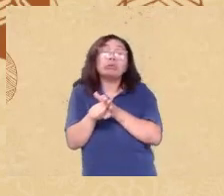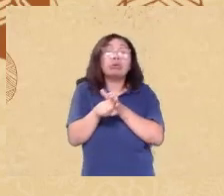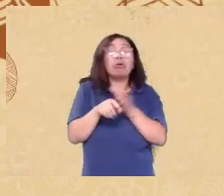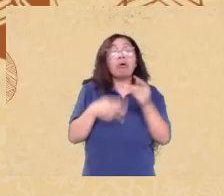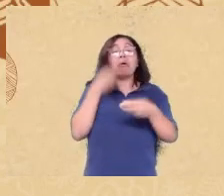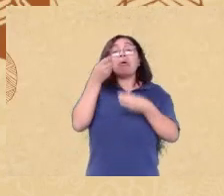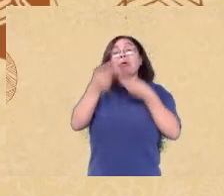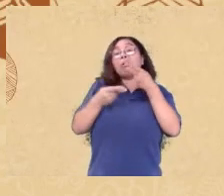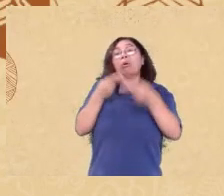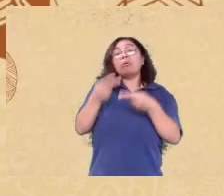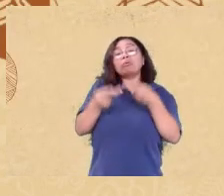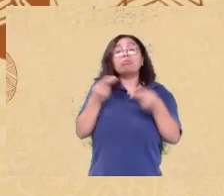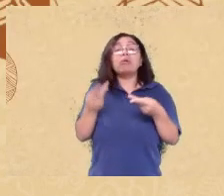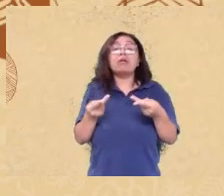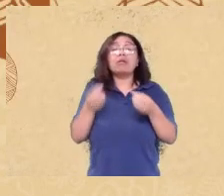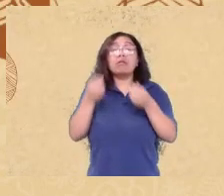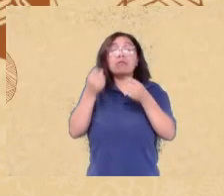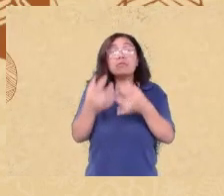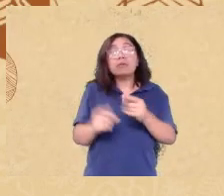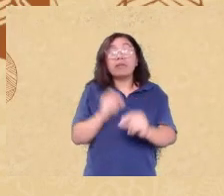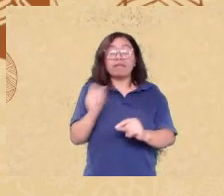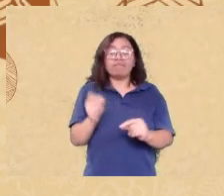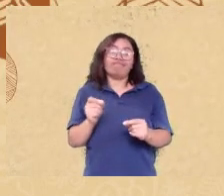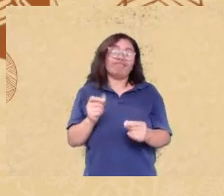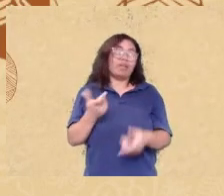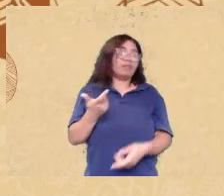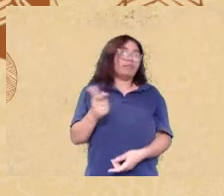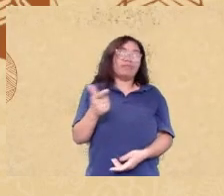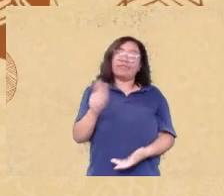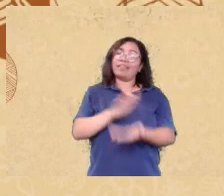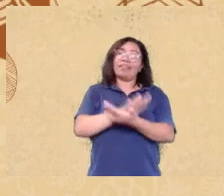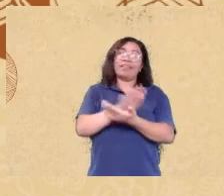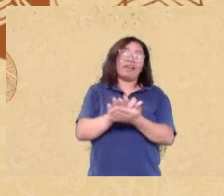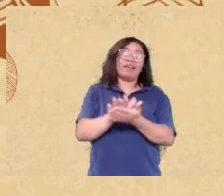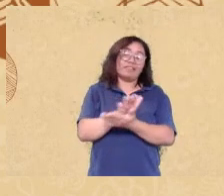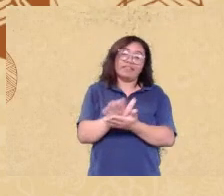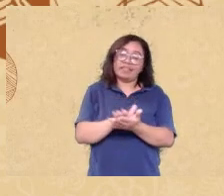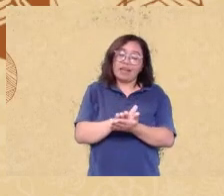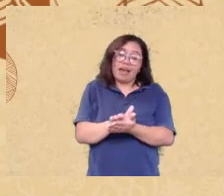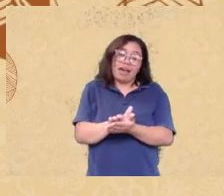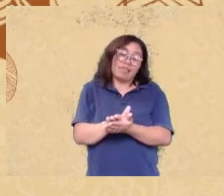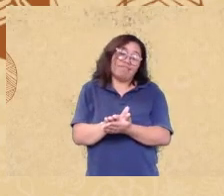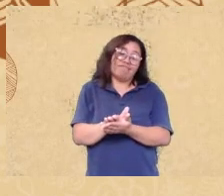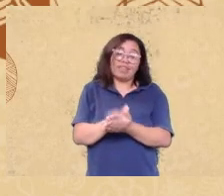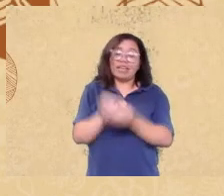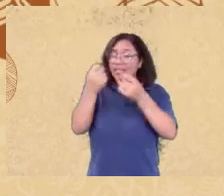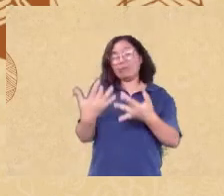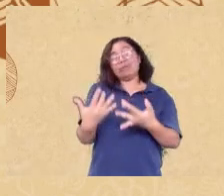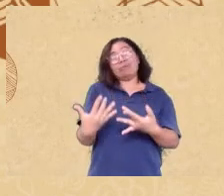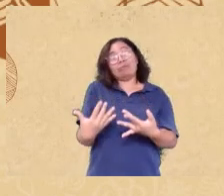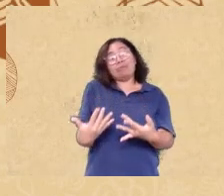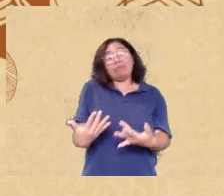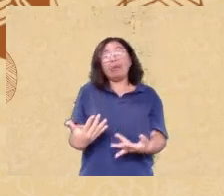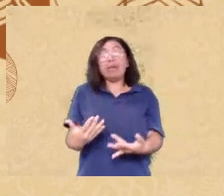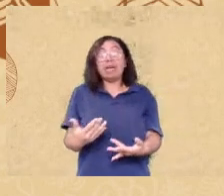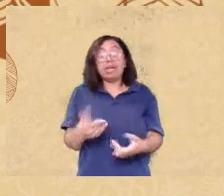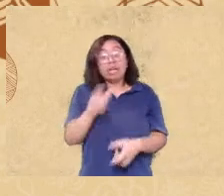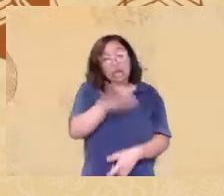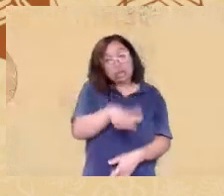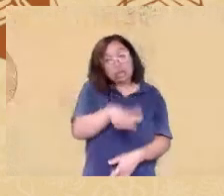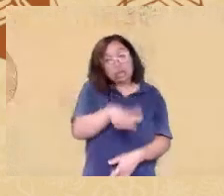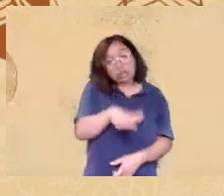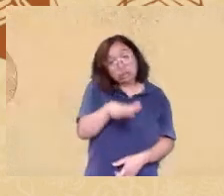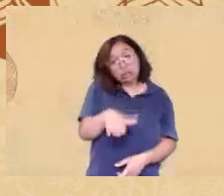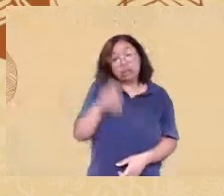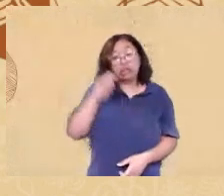presente banco de dados que possa ser capaz de dar conta dessa peculiaridade então a gente não tem uma outra explicação